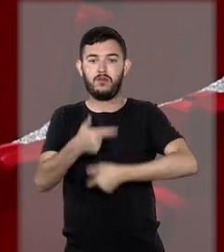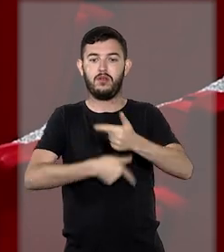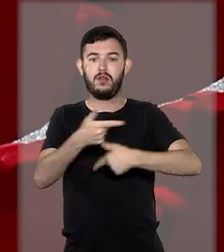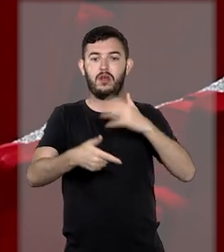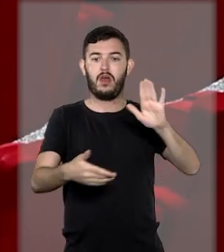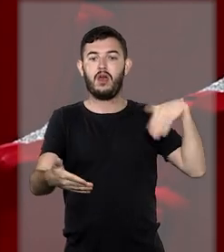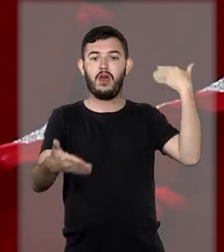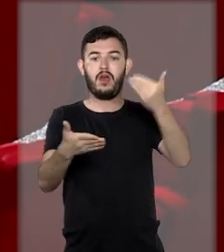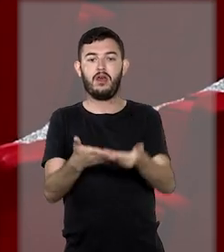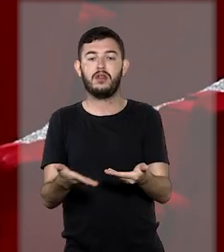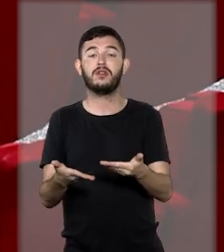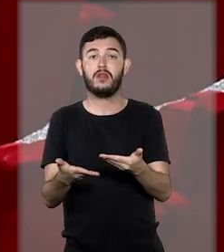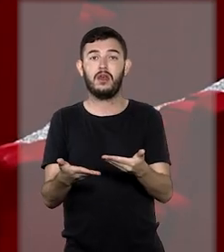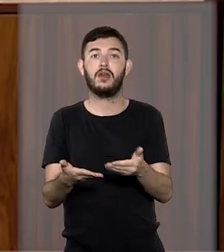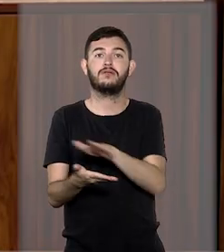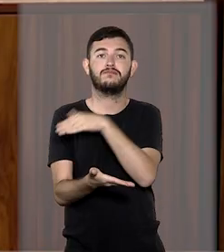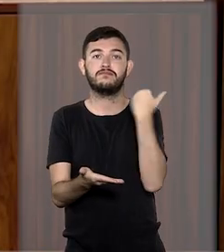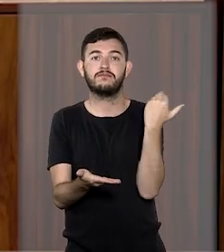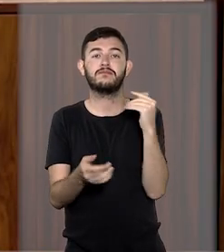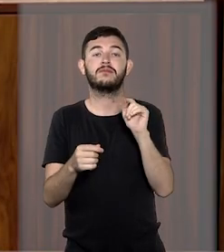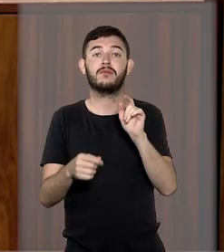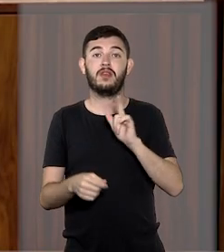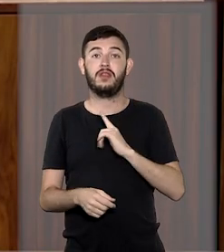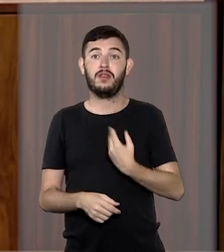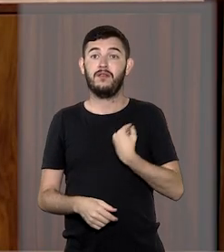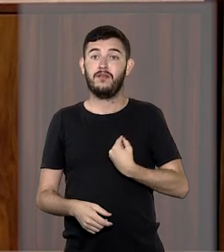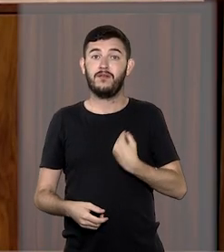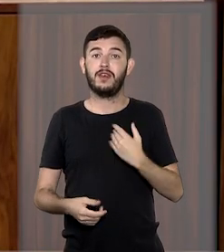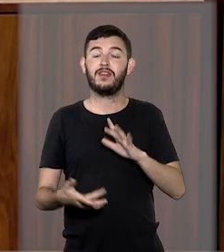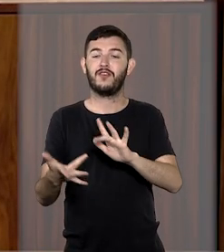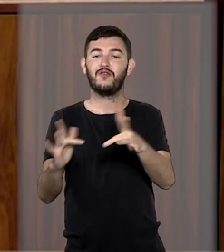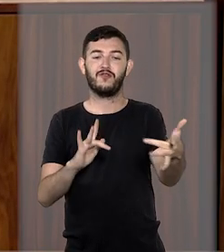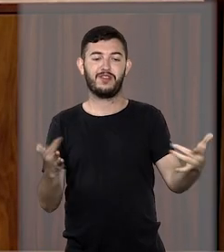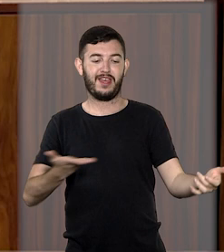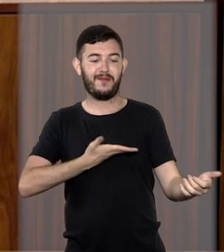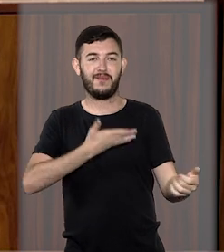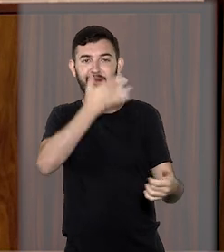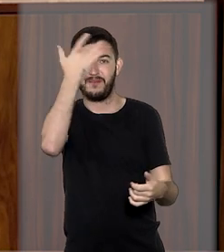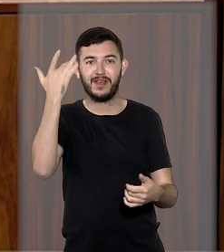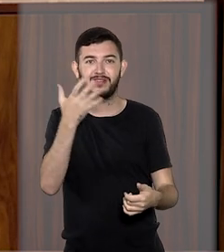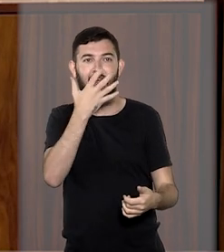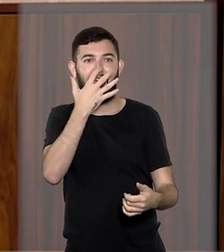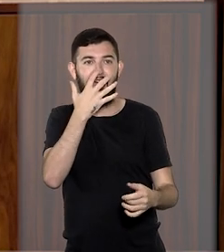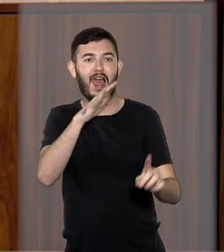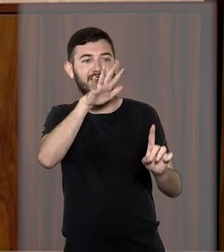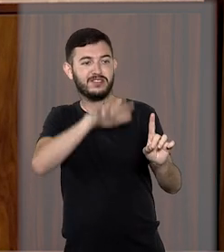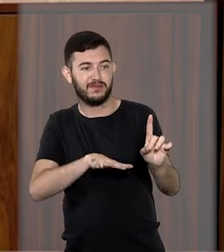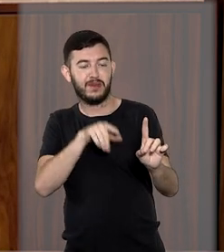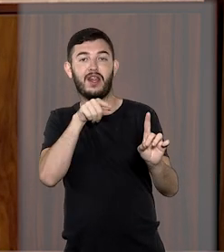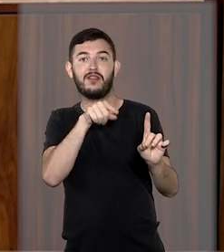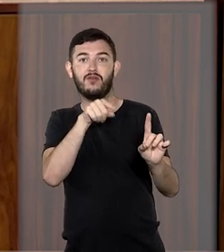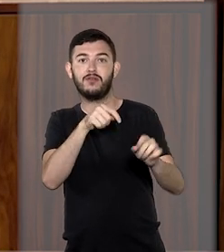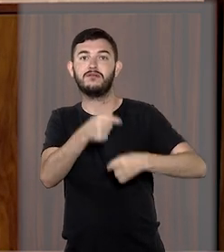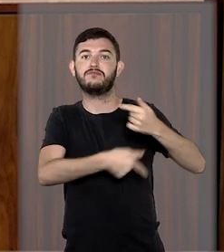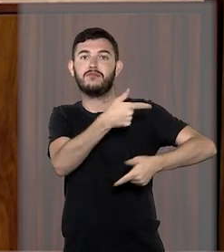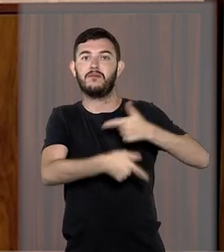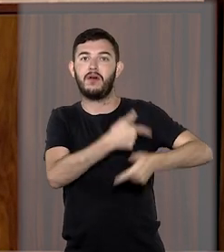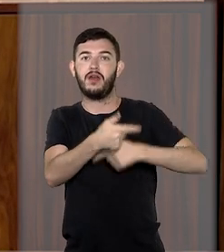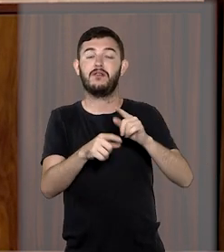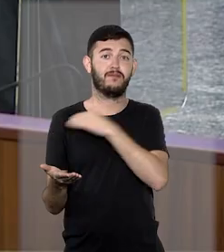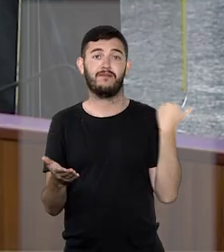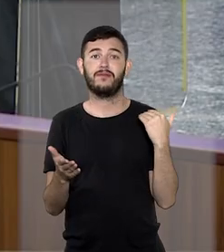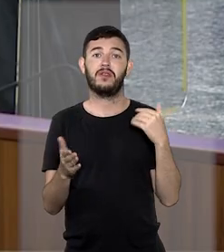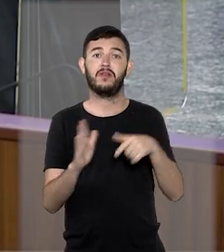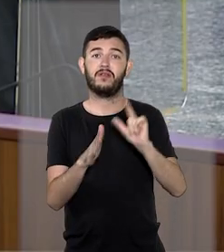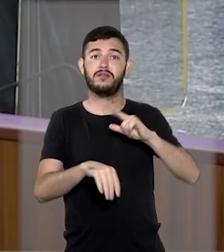início da carreira até os seus últimos dias, colecionou amigos, admiradores e entusiastas do seu